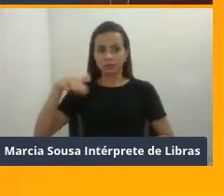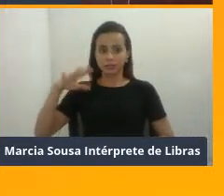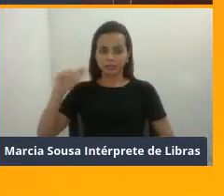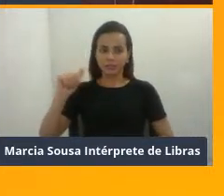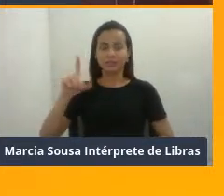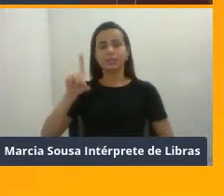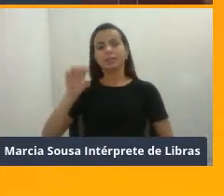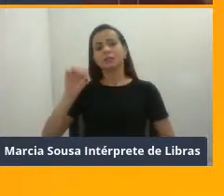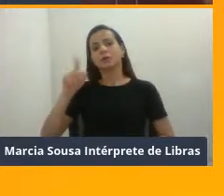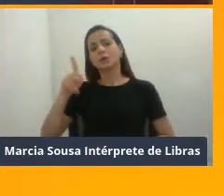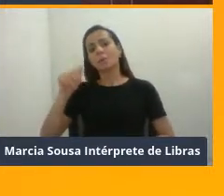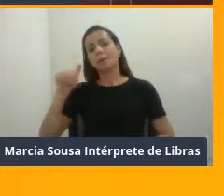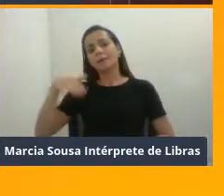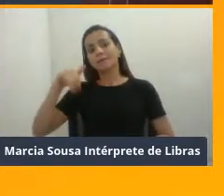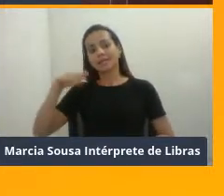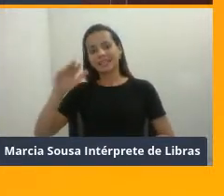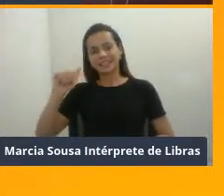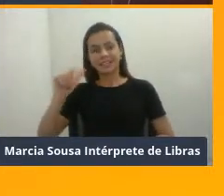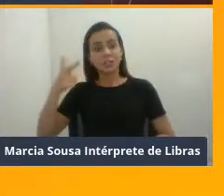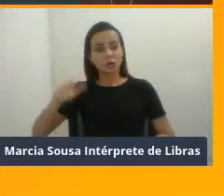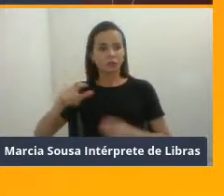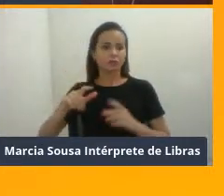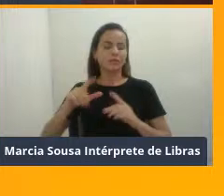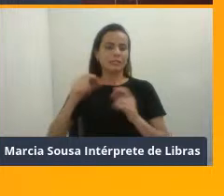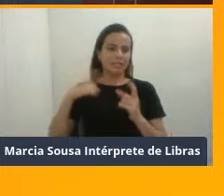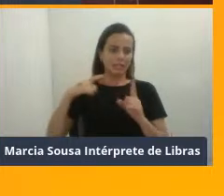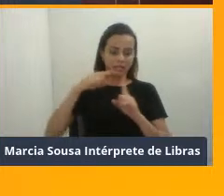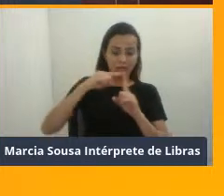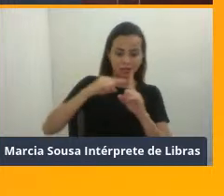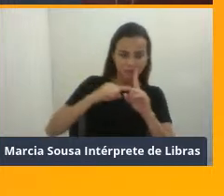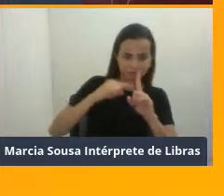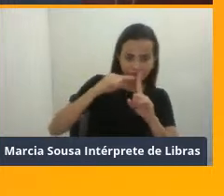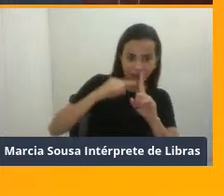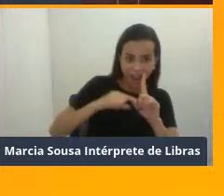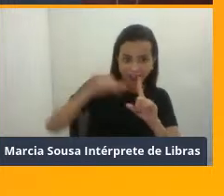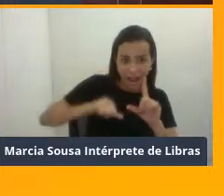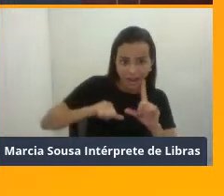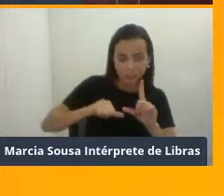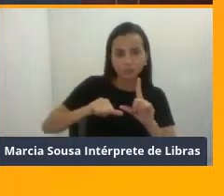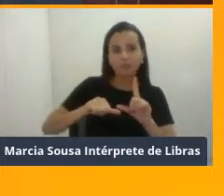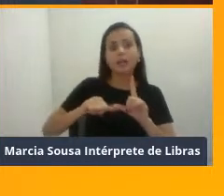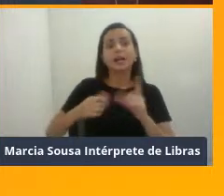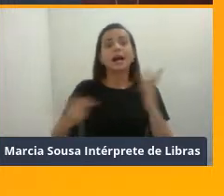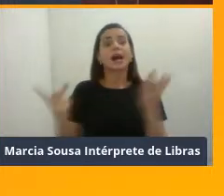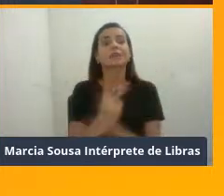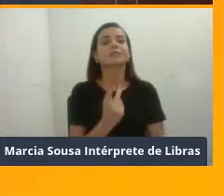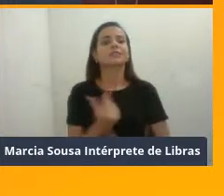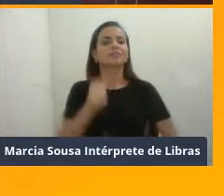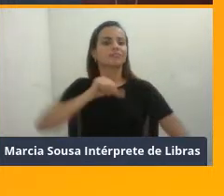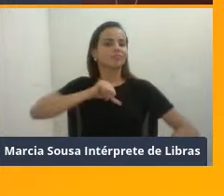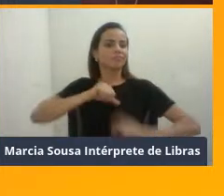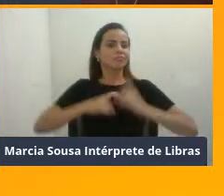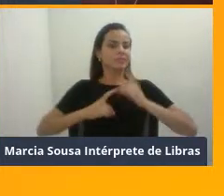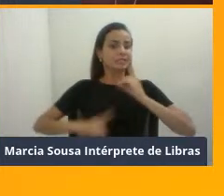quando estão em baixa, eles acabam causando depressão e o próprio exercício físico, ele já pode tratar isso aí, certo?